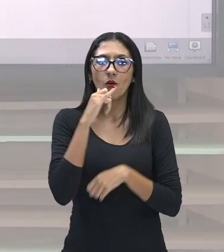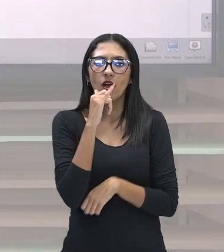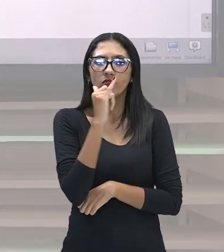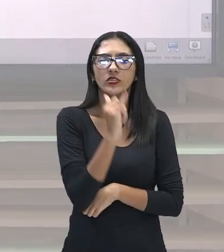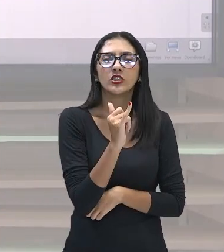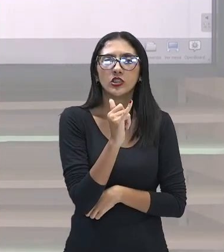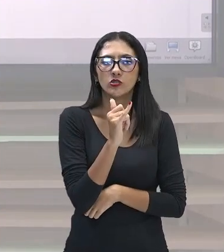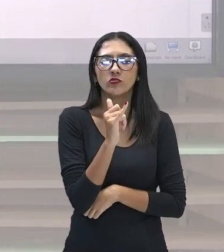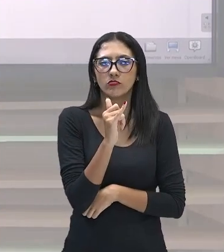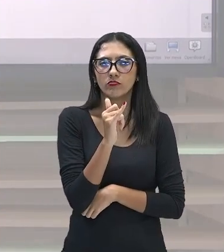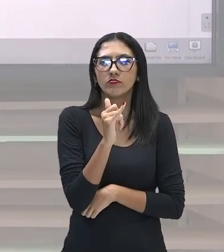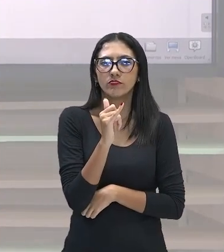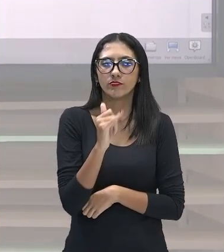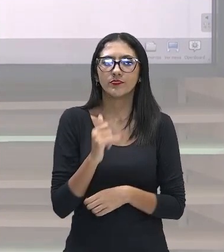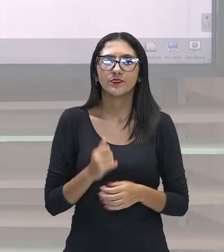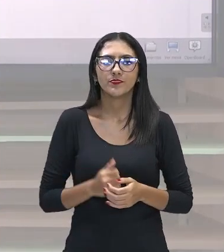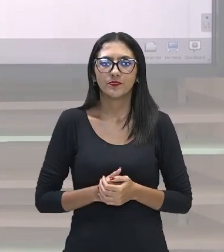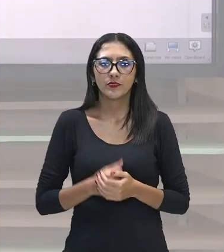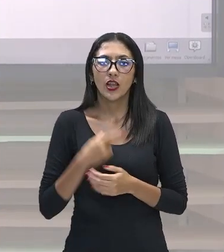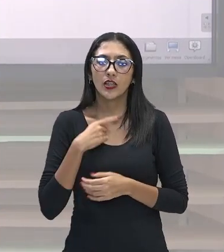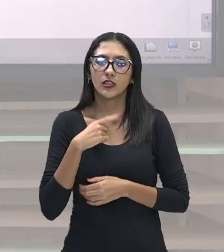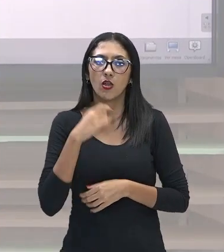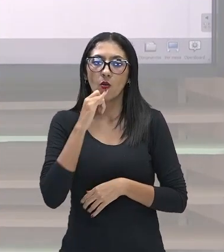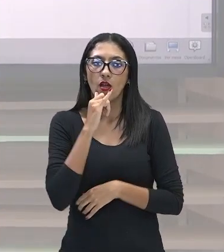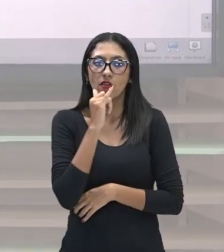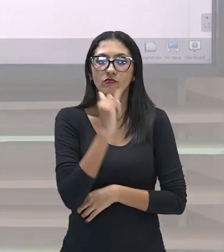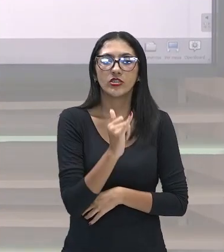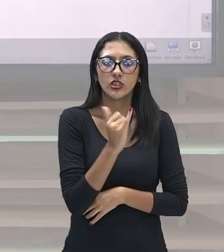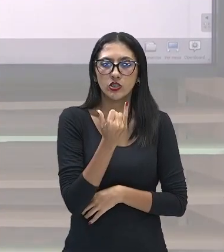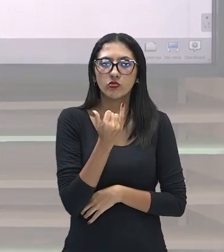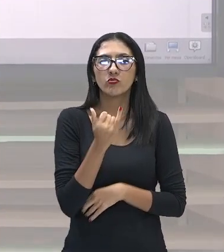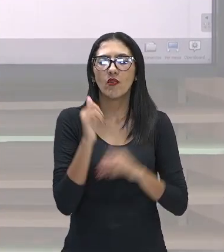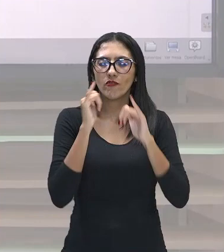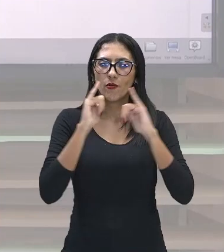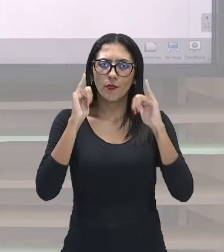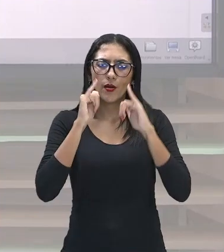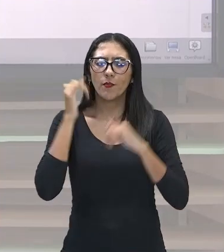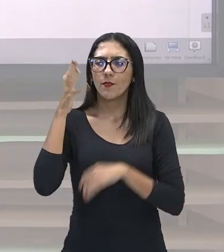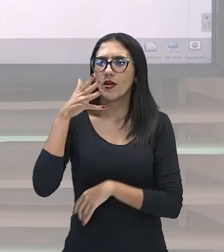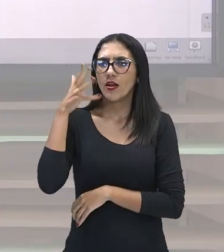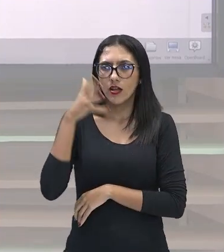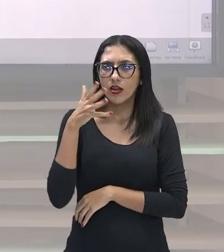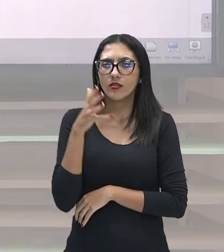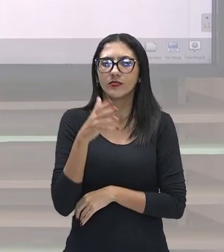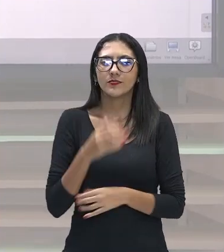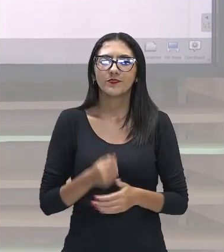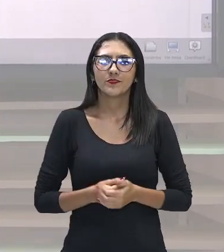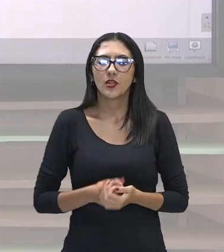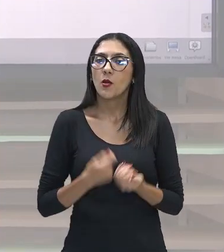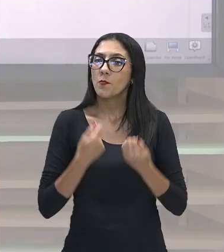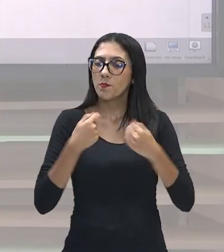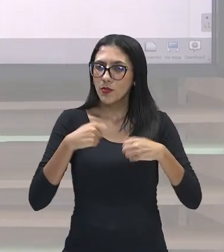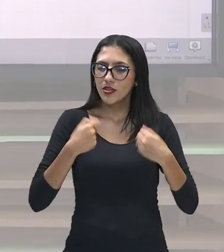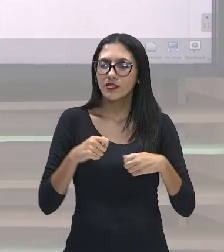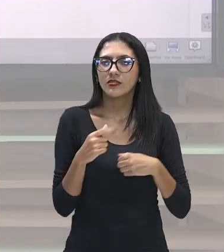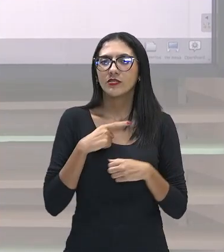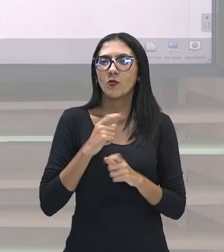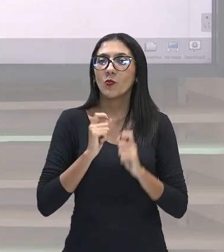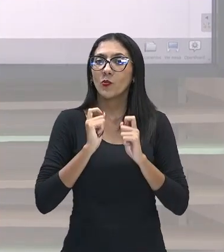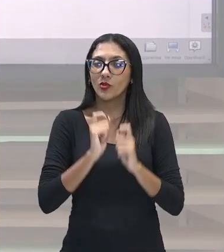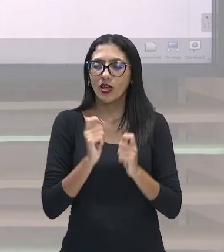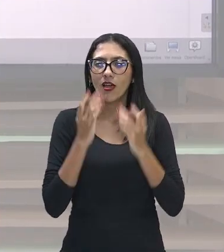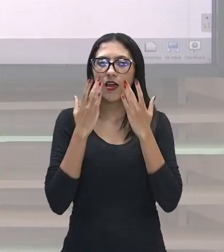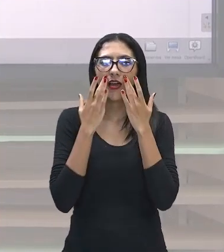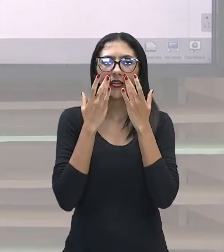né? Então, ele vai estar informando, ele vai estar dando uma determinada informação. E é necessário que a gente preste atenção nessas palavras